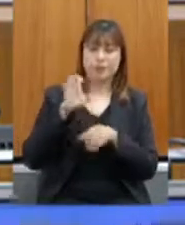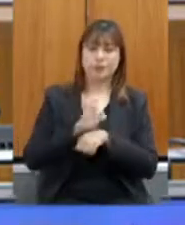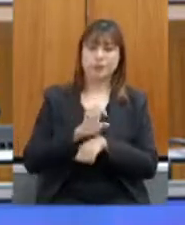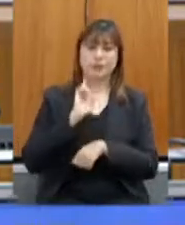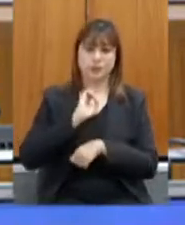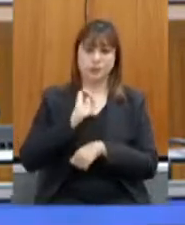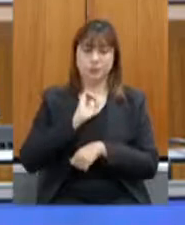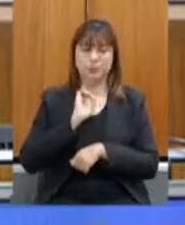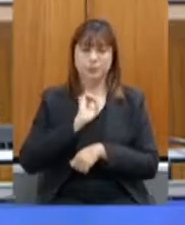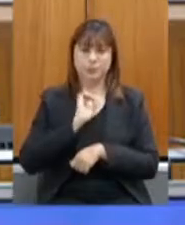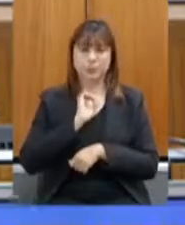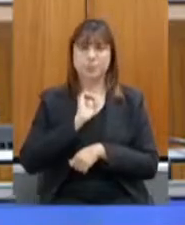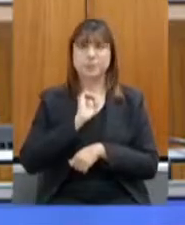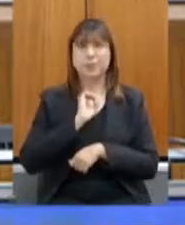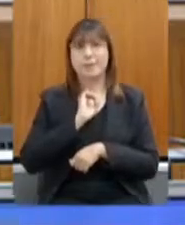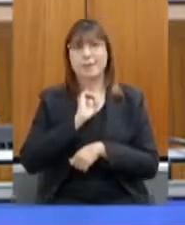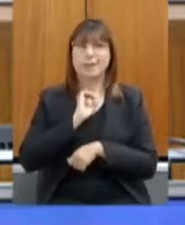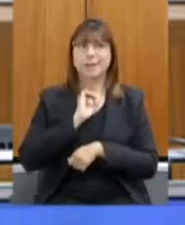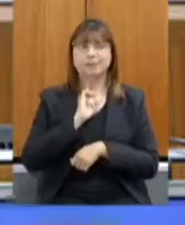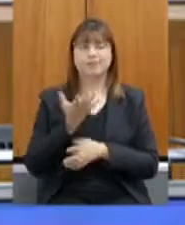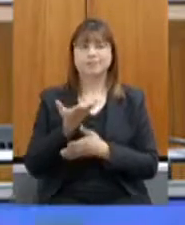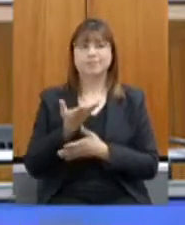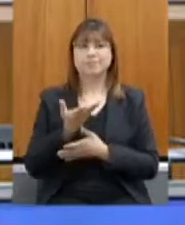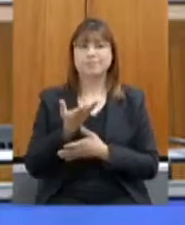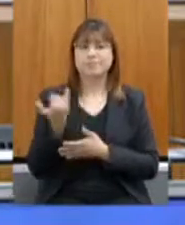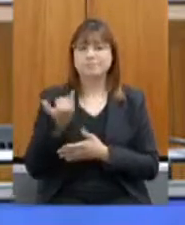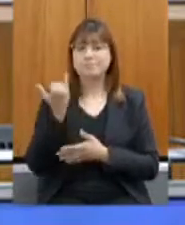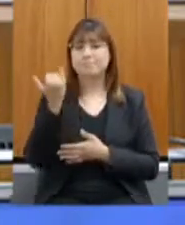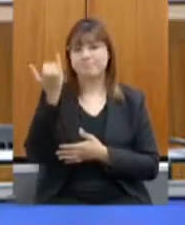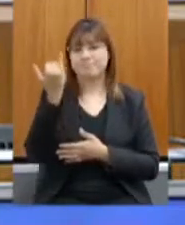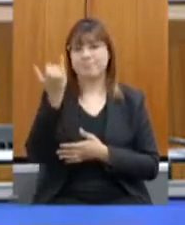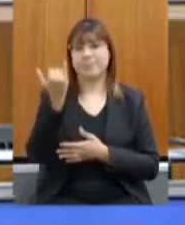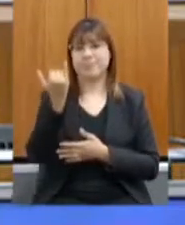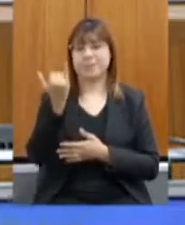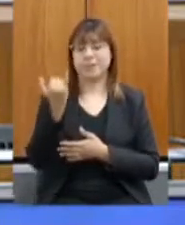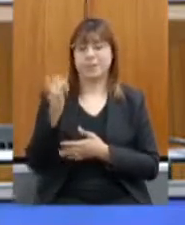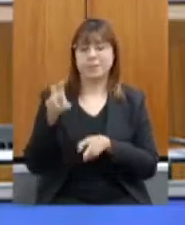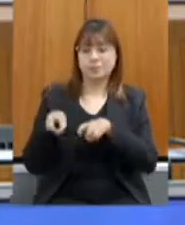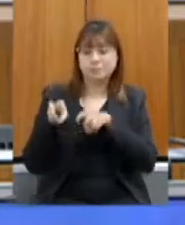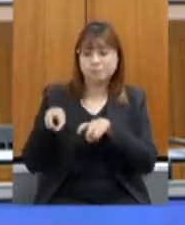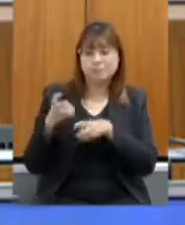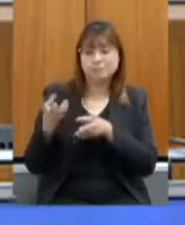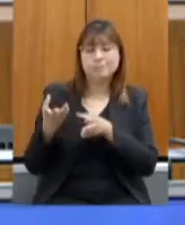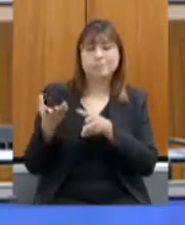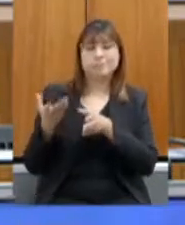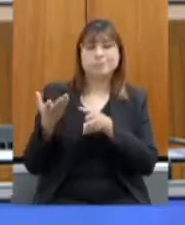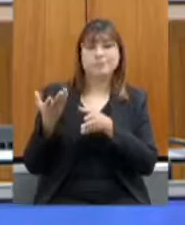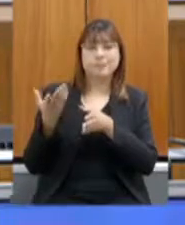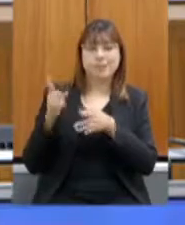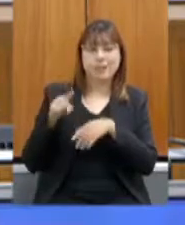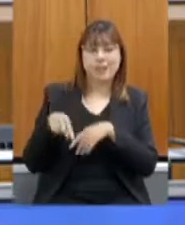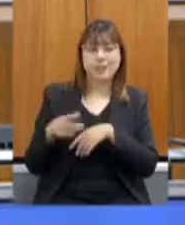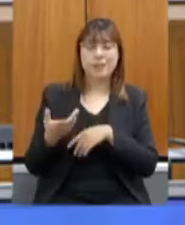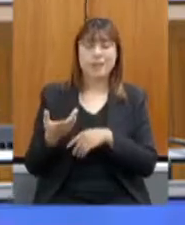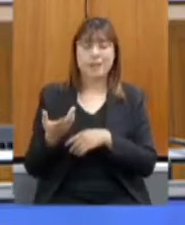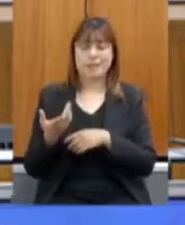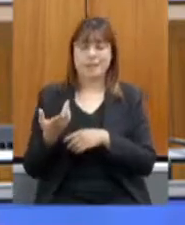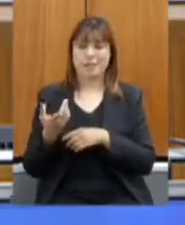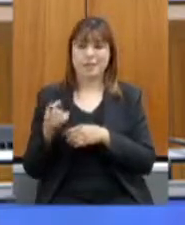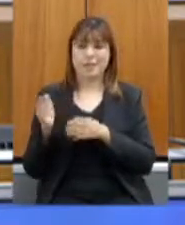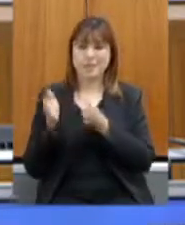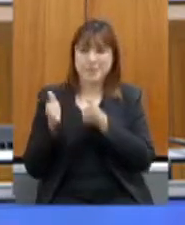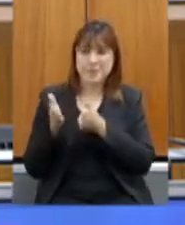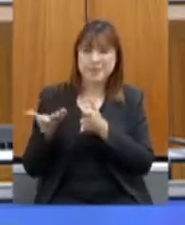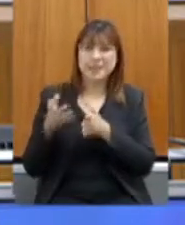vamos dizer, uma nova porta e muito importante para os pequenos produtores. Eu acho que a realidade que a gente vê na Europa de produtor que tem um,